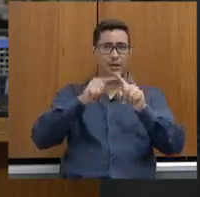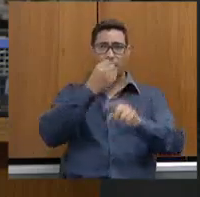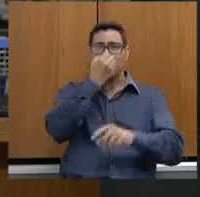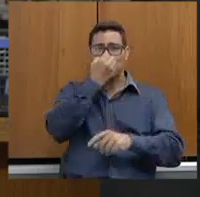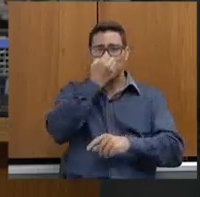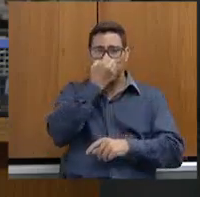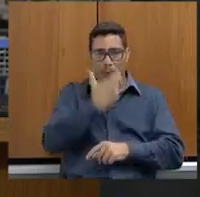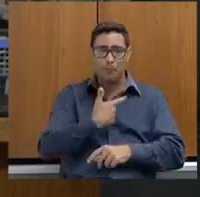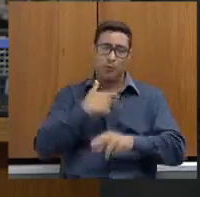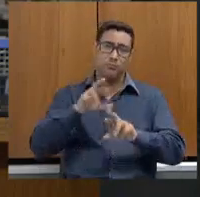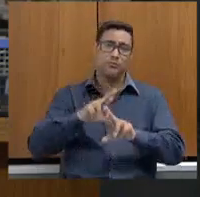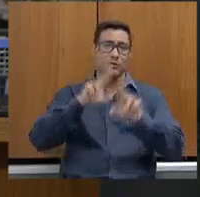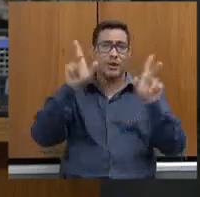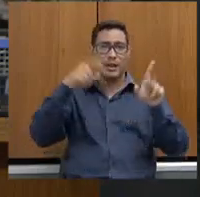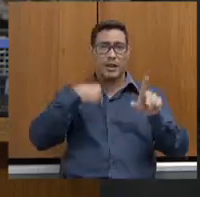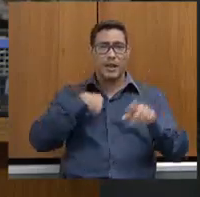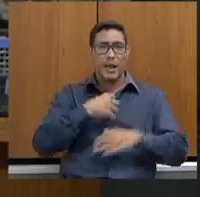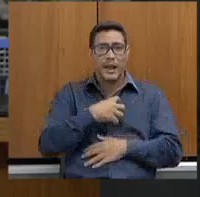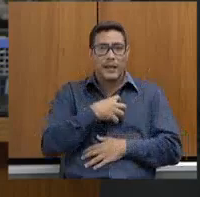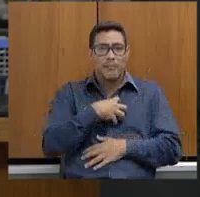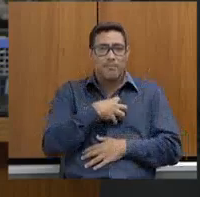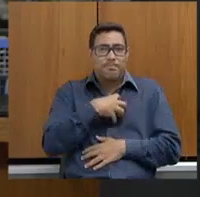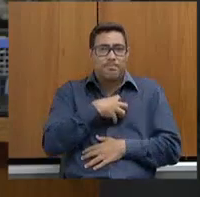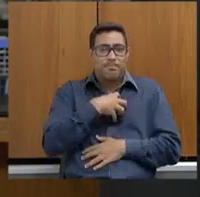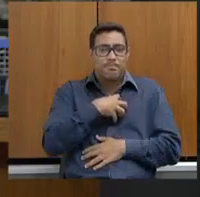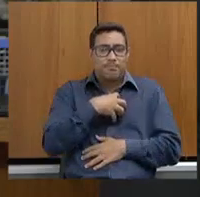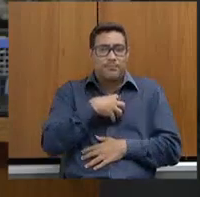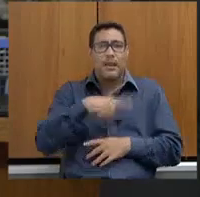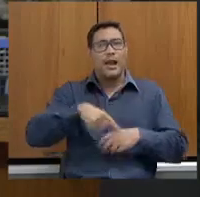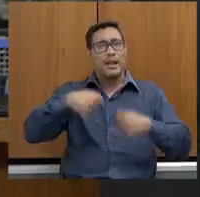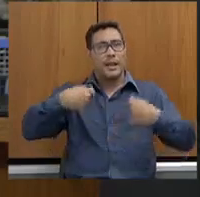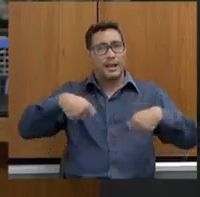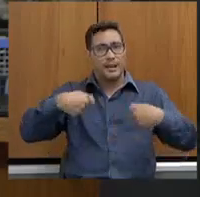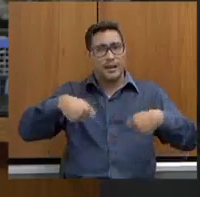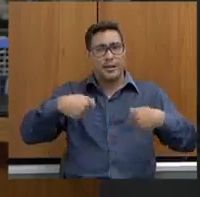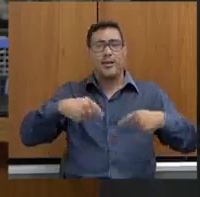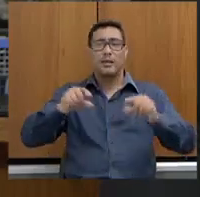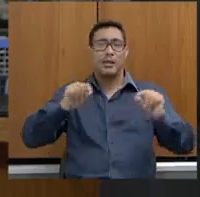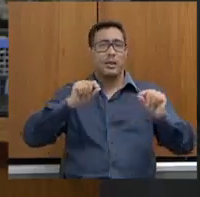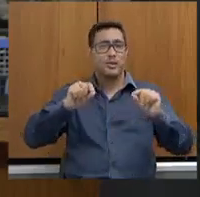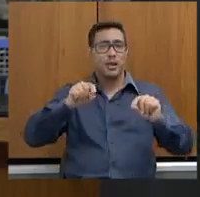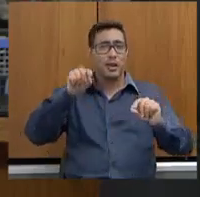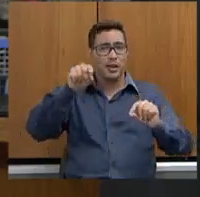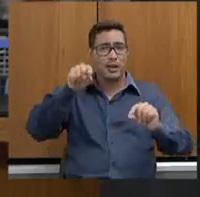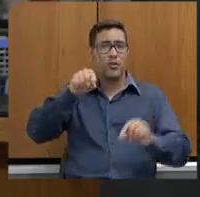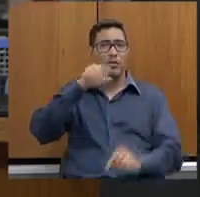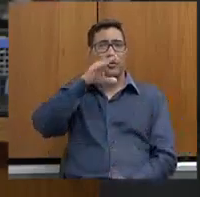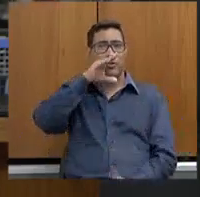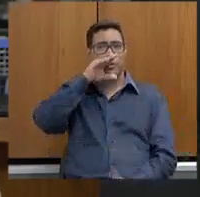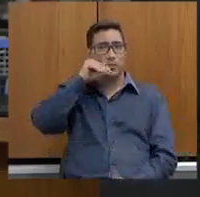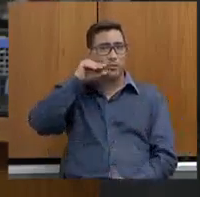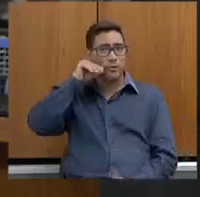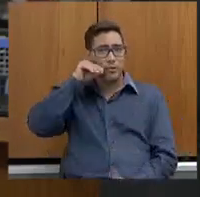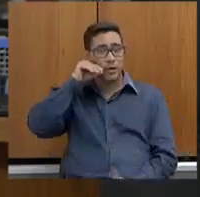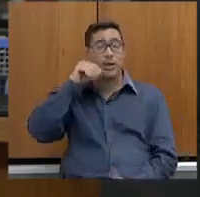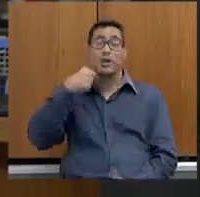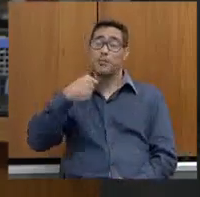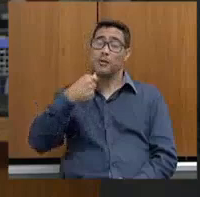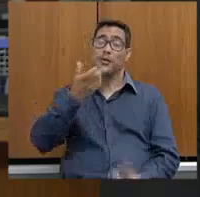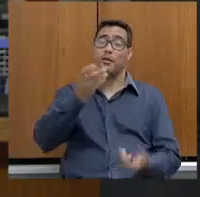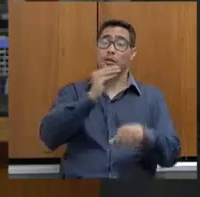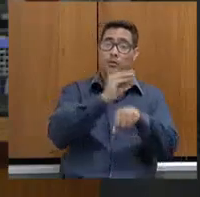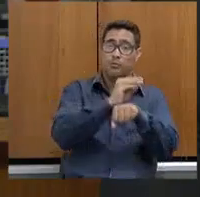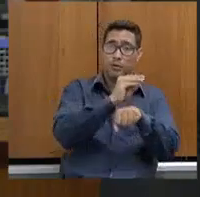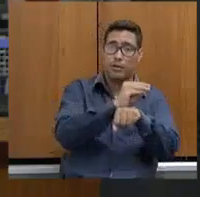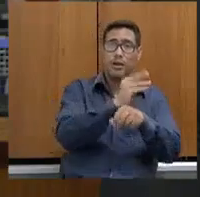diferença, essa sensibilidade da necessidade do servidor, é claro, temos que cuidar do preço, temos que